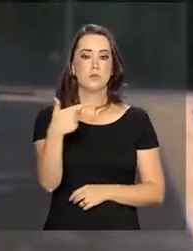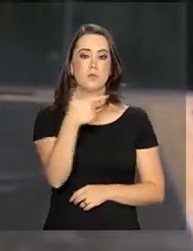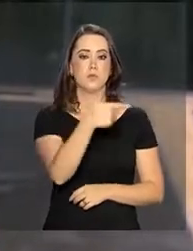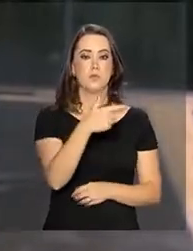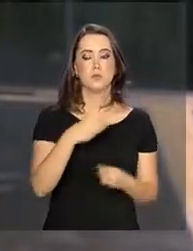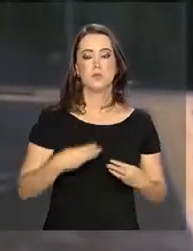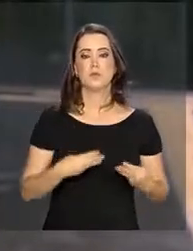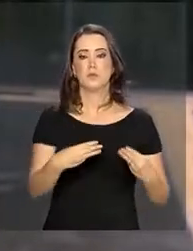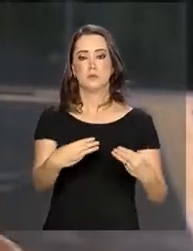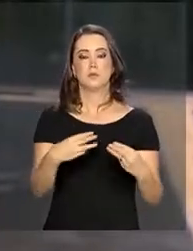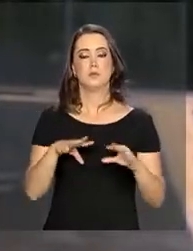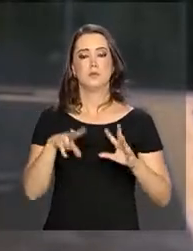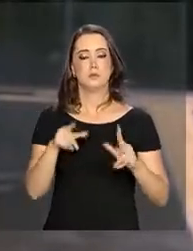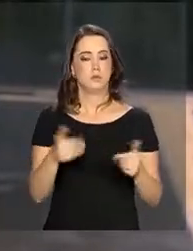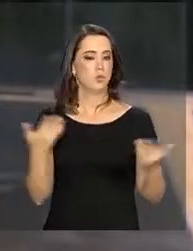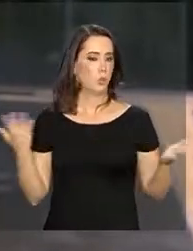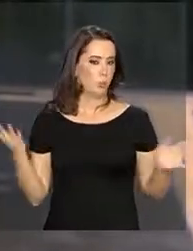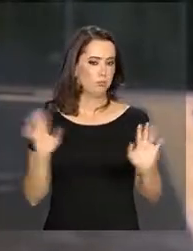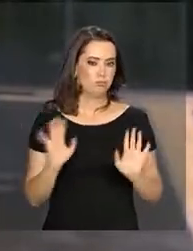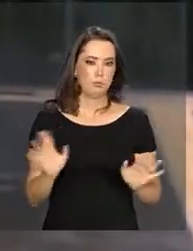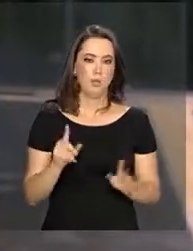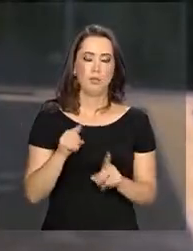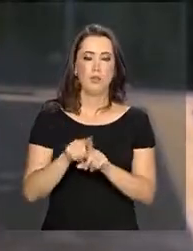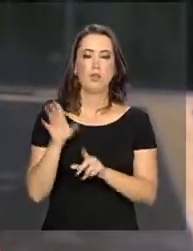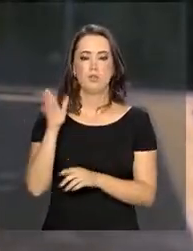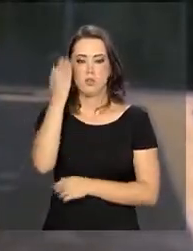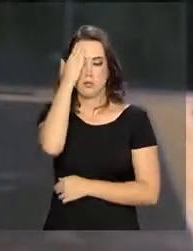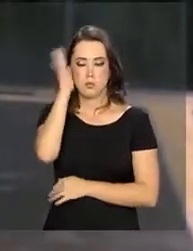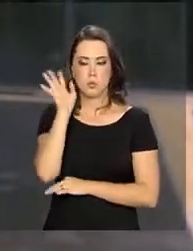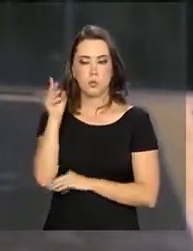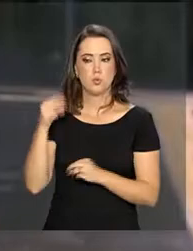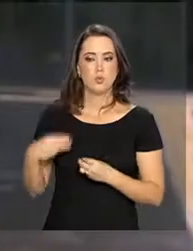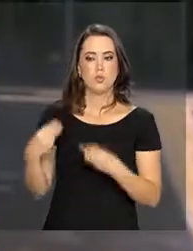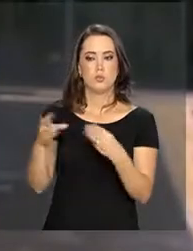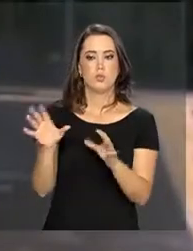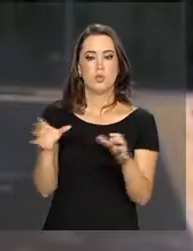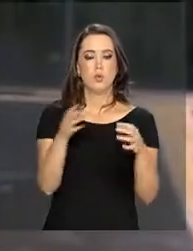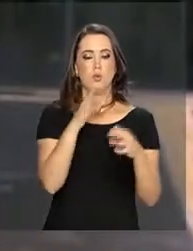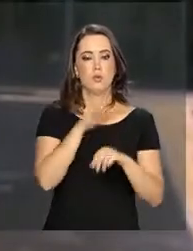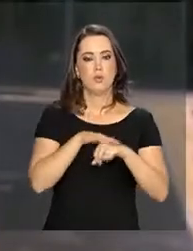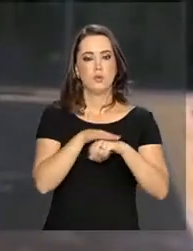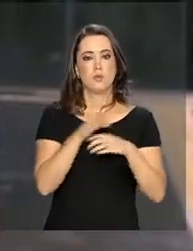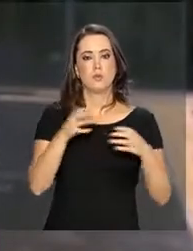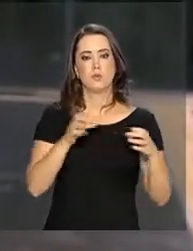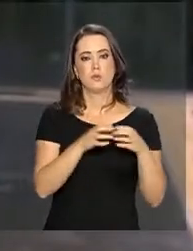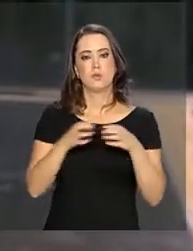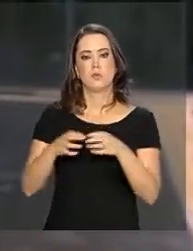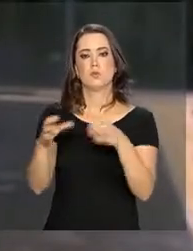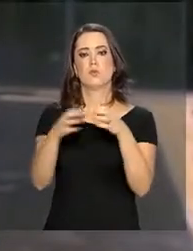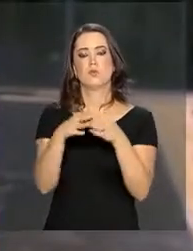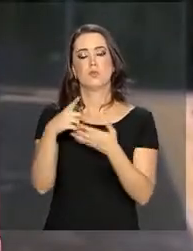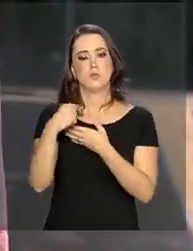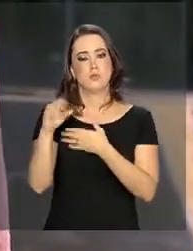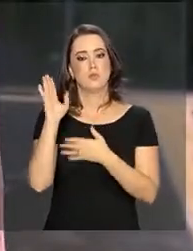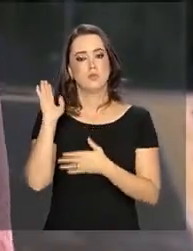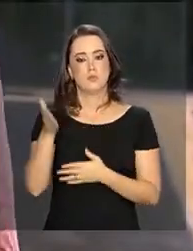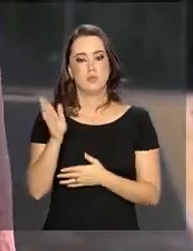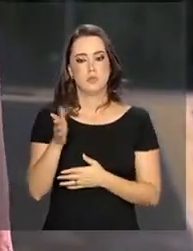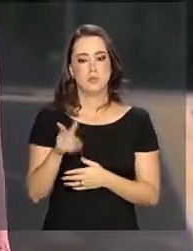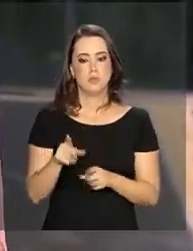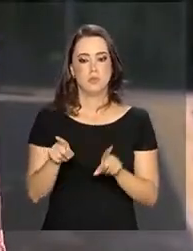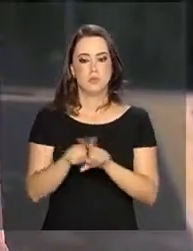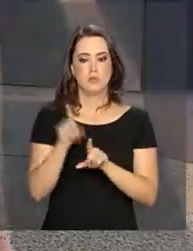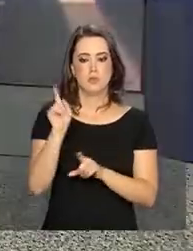ministérios, enfim. Ele tomou o pé, então, dessa estrutura, conversou com esses grupos técnicos e foi embora já, Roberto.